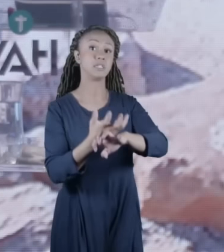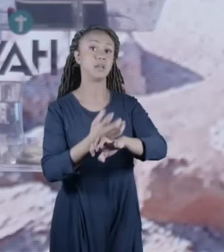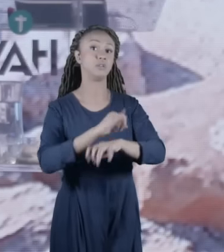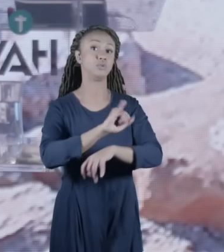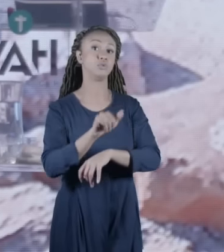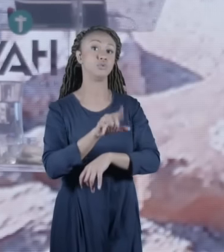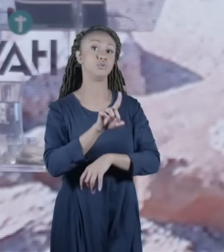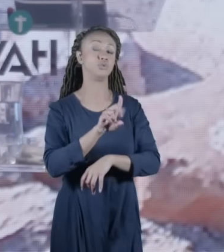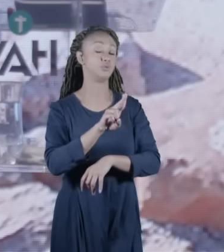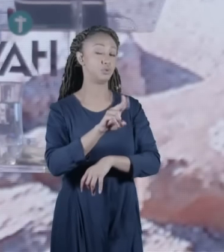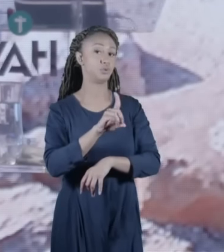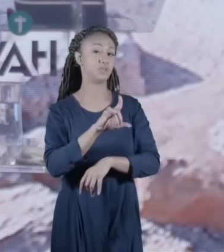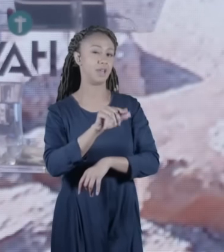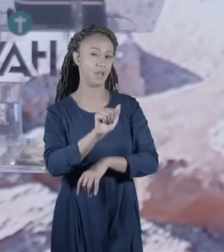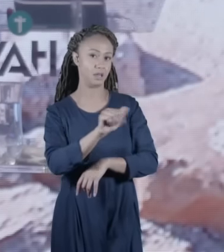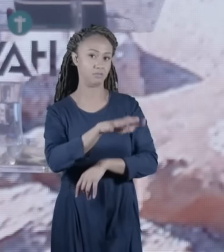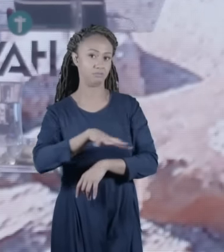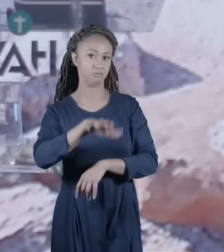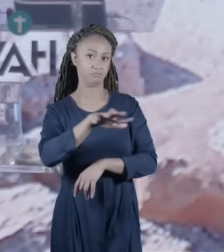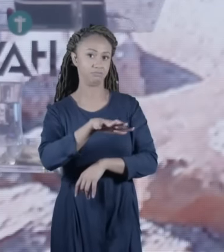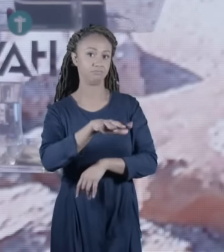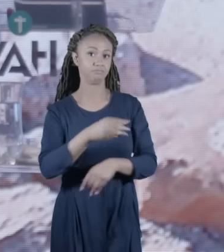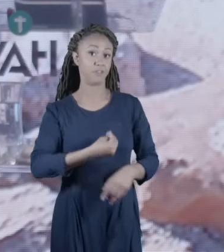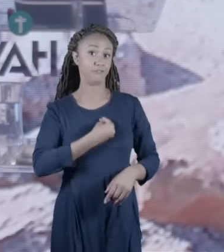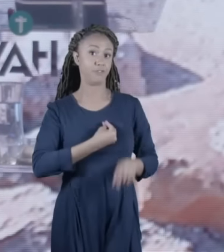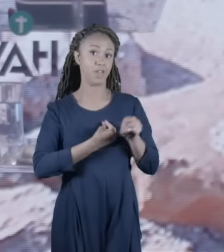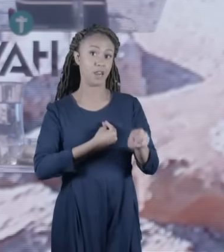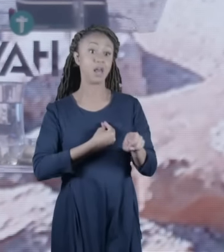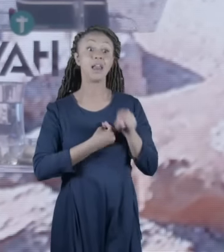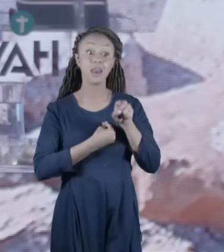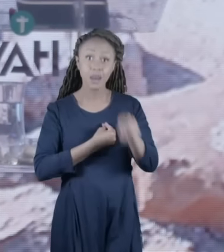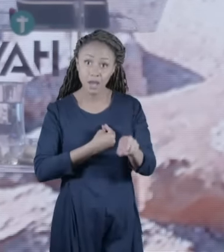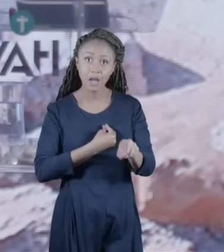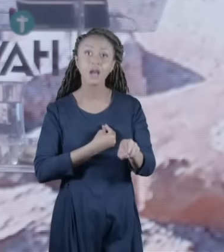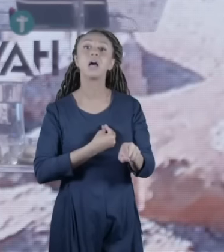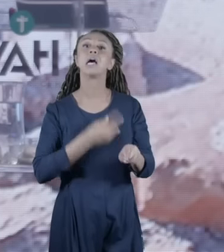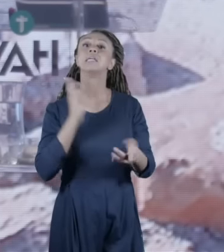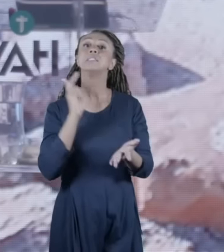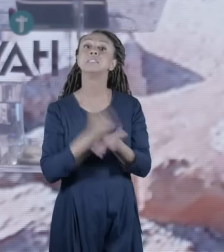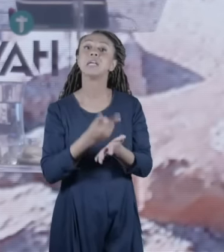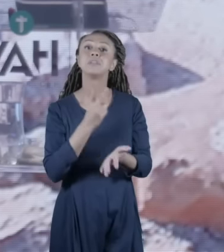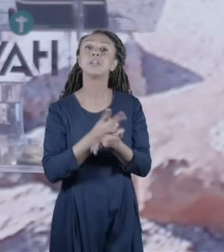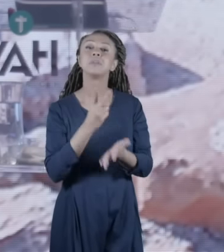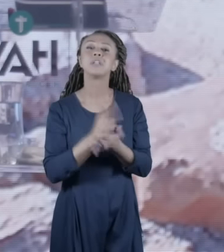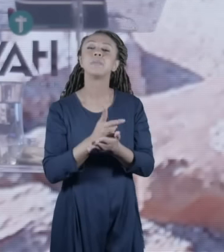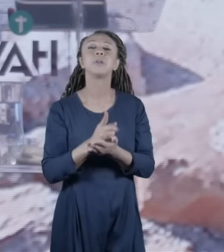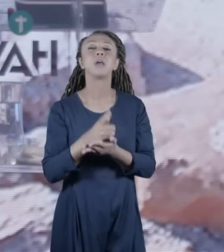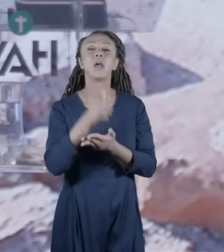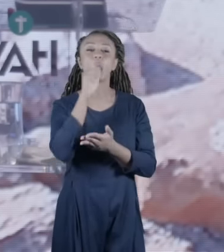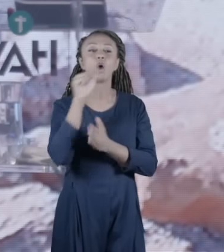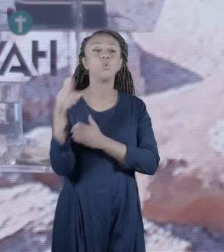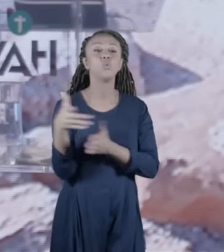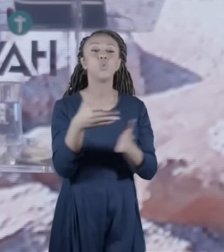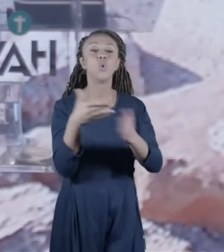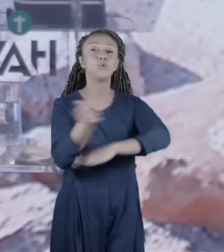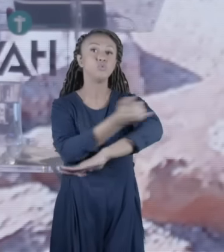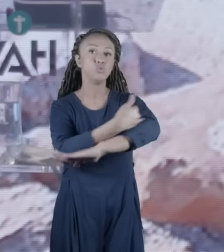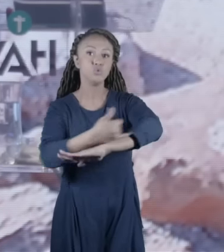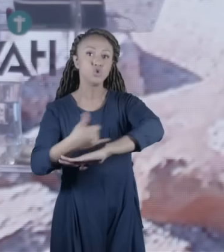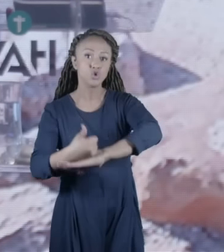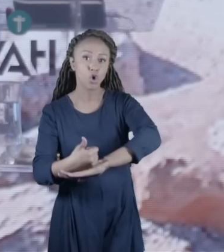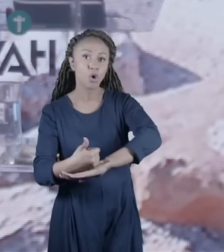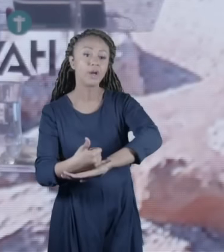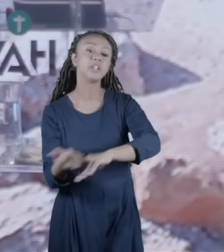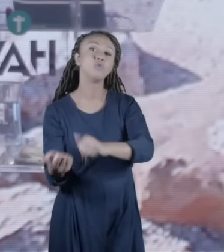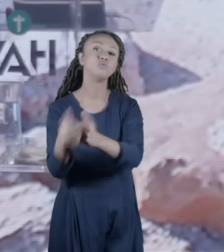também pessoal deserto da Judéia e ele batizava as pessoas no final do rio Jordão em um lugar que hoje em